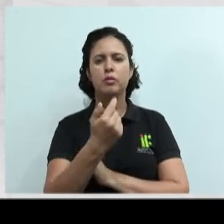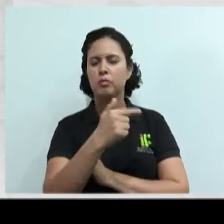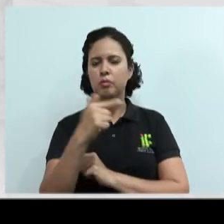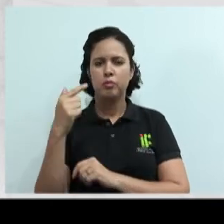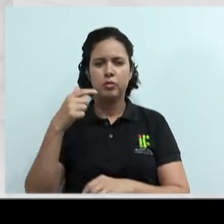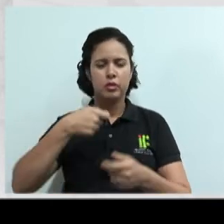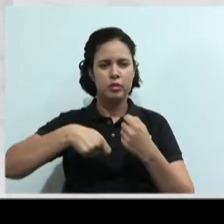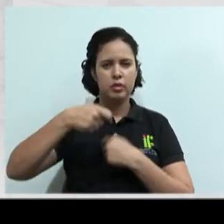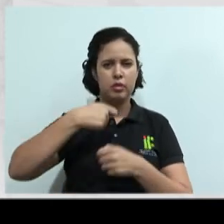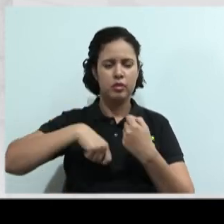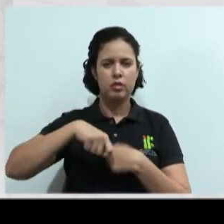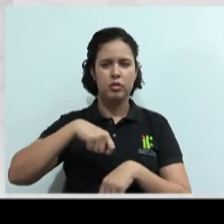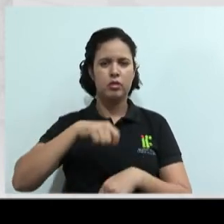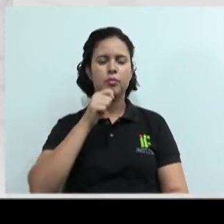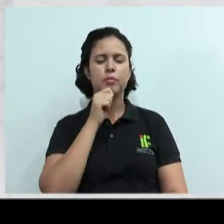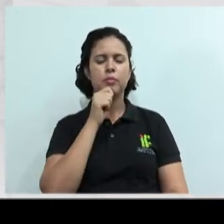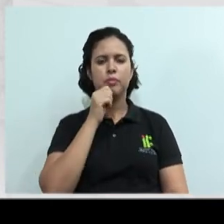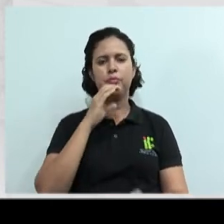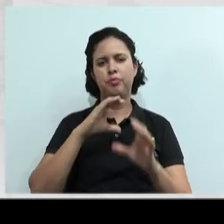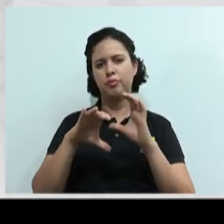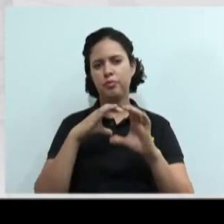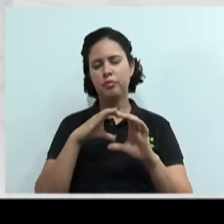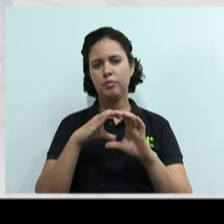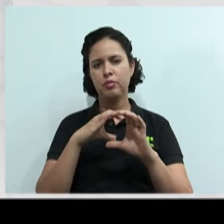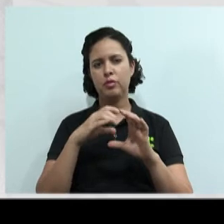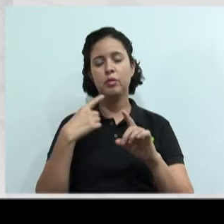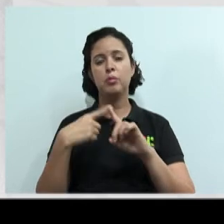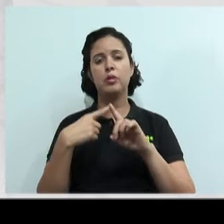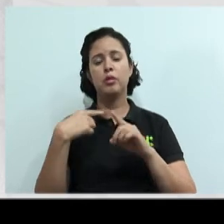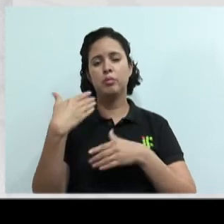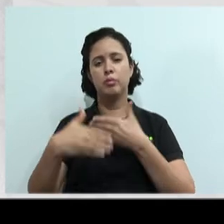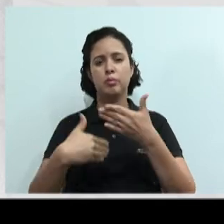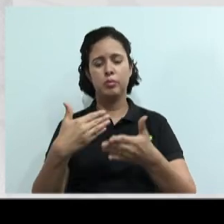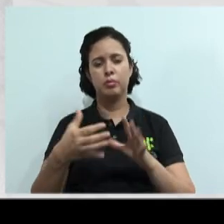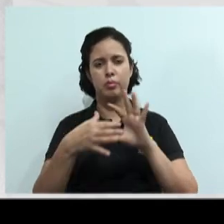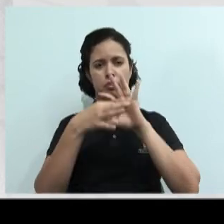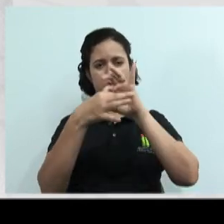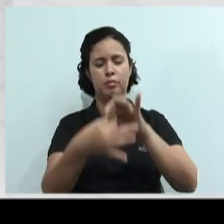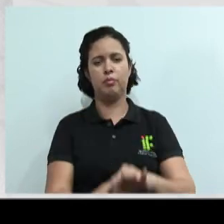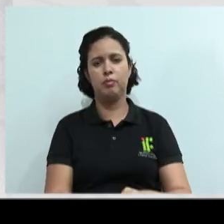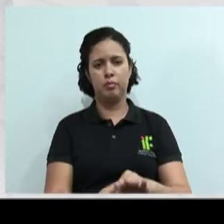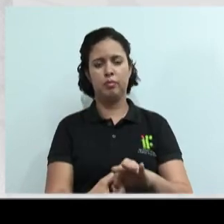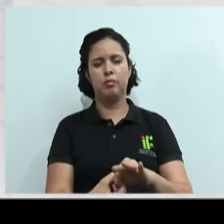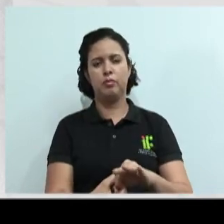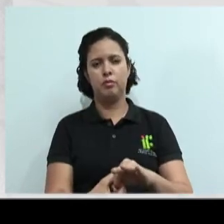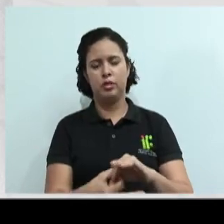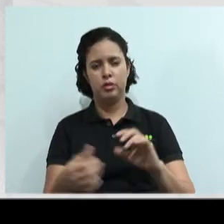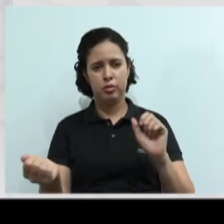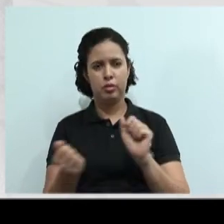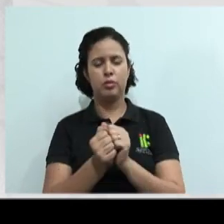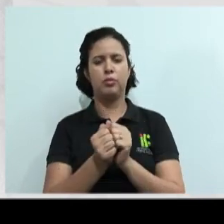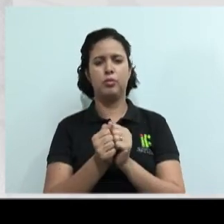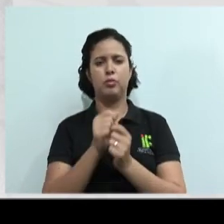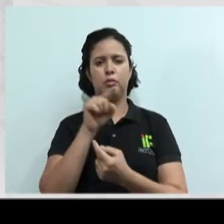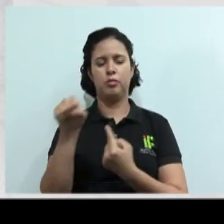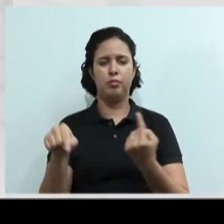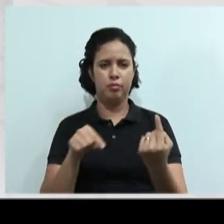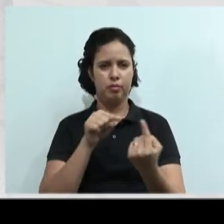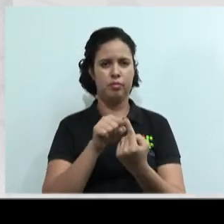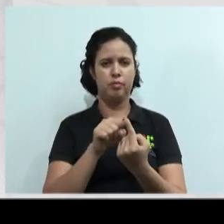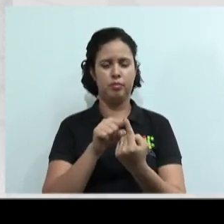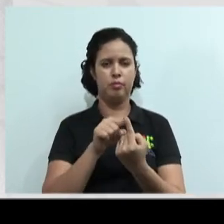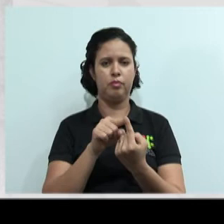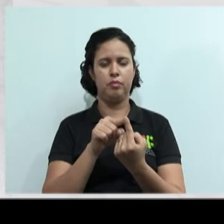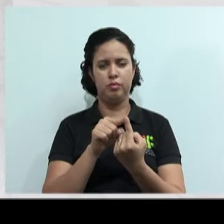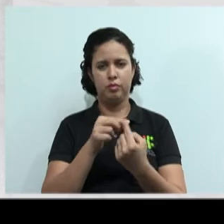negociação sem a comunicação, pois se trata de um processo bilateral. São duas partes ali com o objetivo de chegar a uma